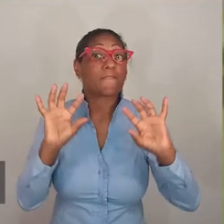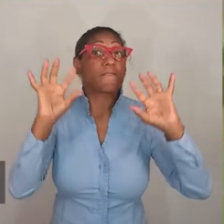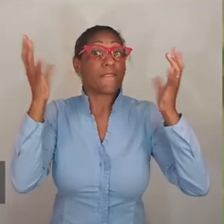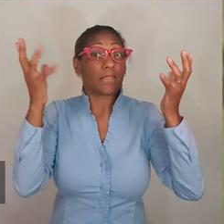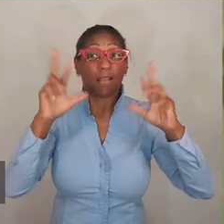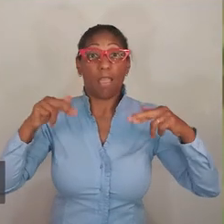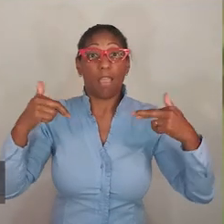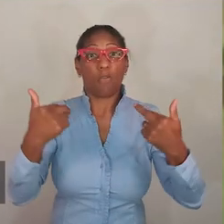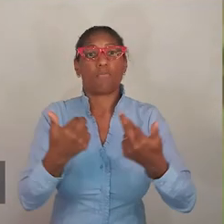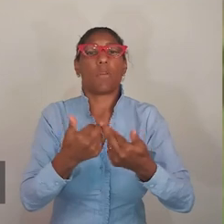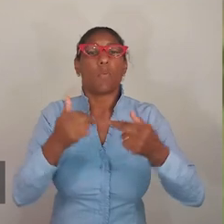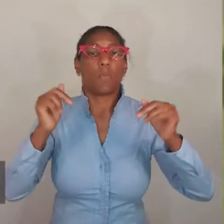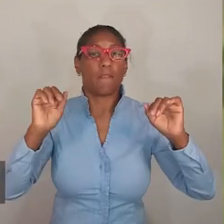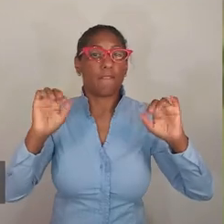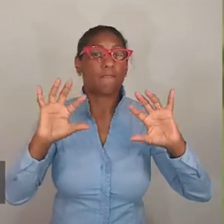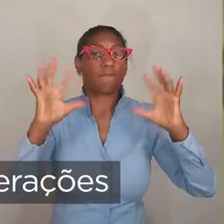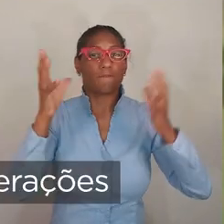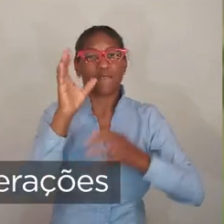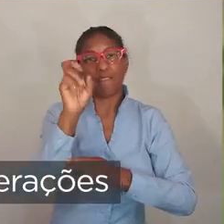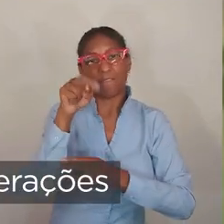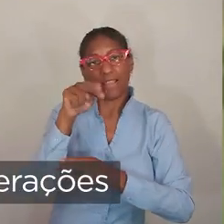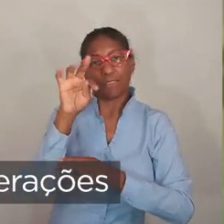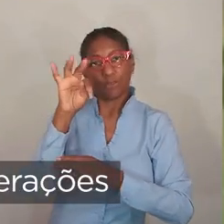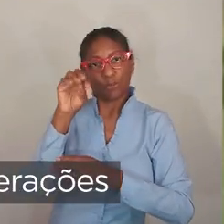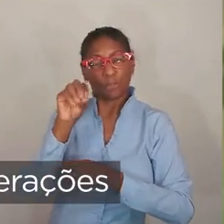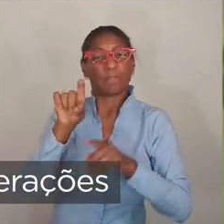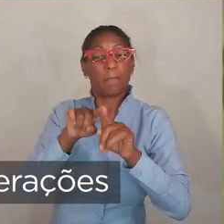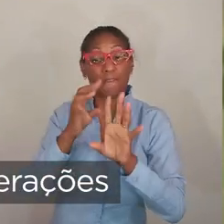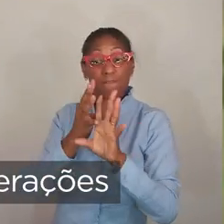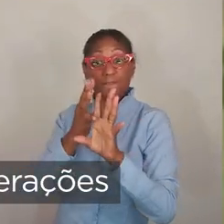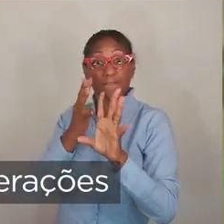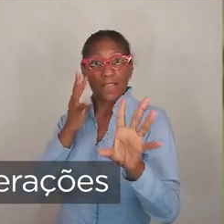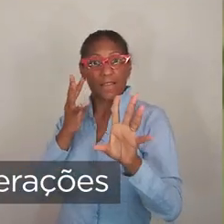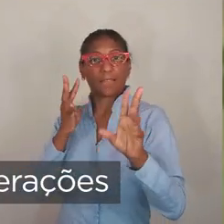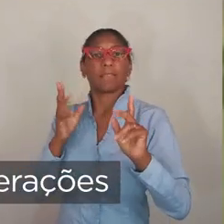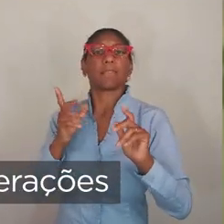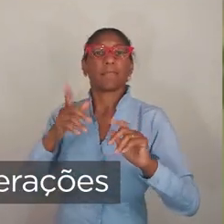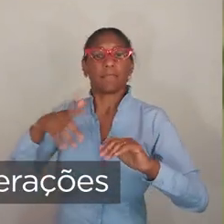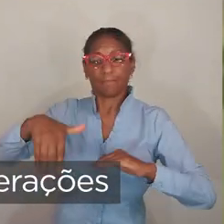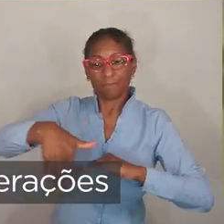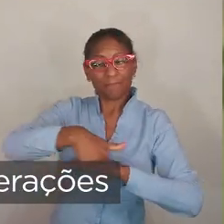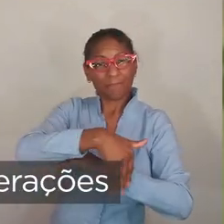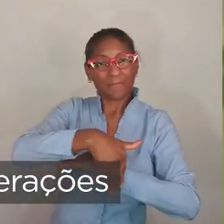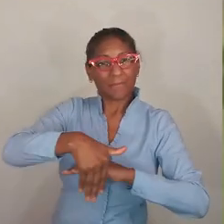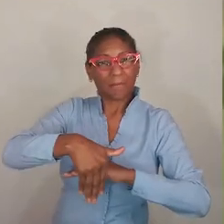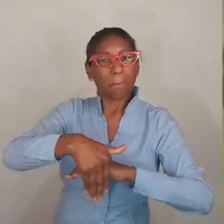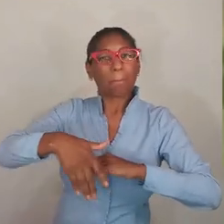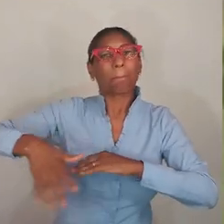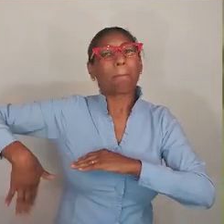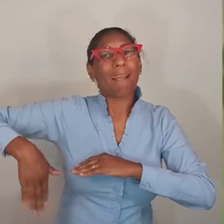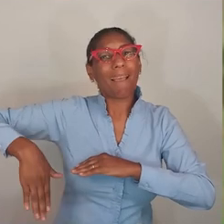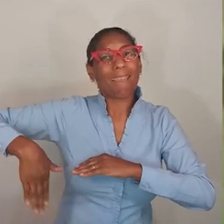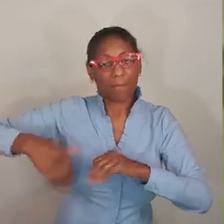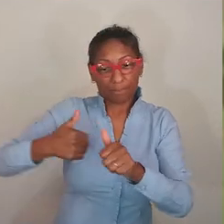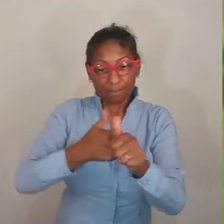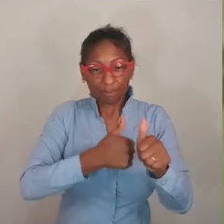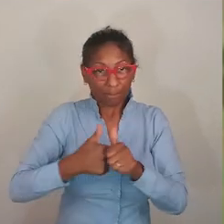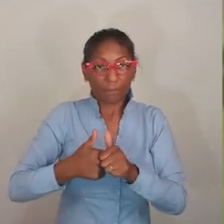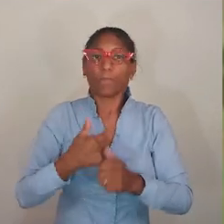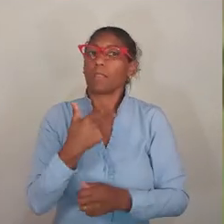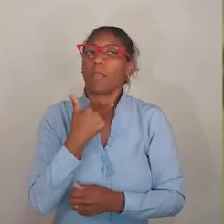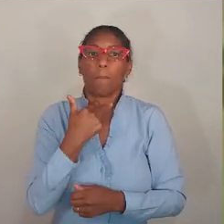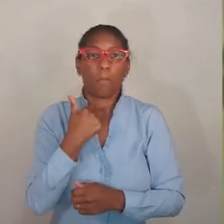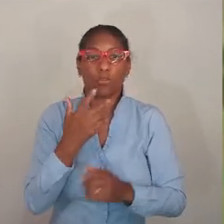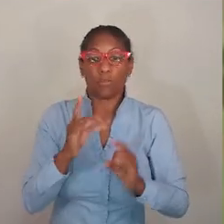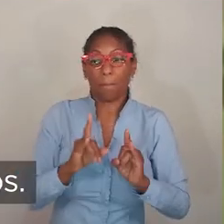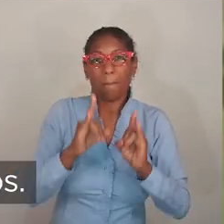Também não é permitida a realização de festas, reuniões ou eventos, e nem a formação de filas e aglomerações nas faixas de areia das praias,